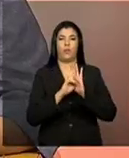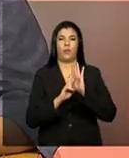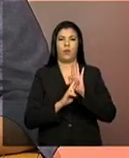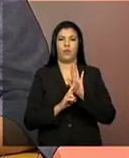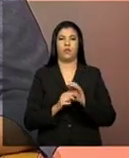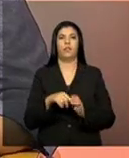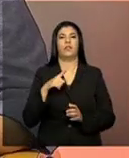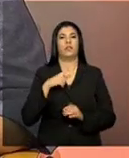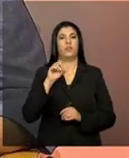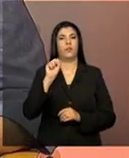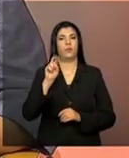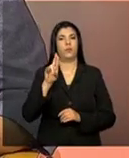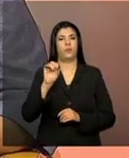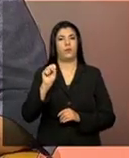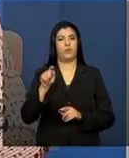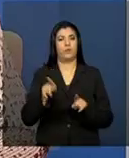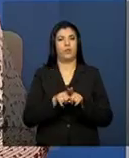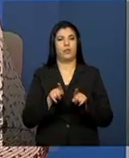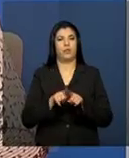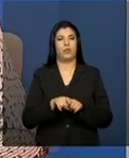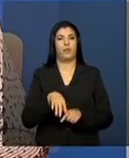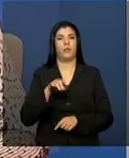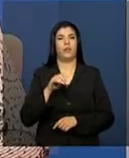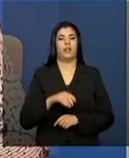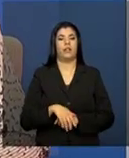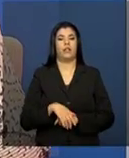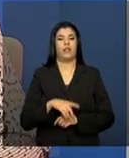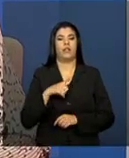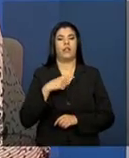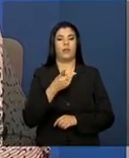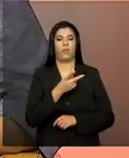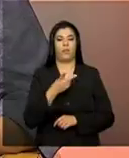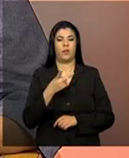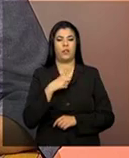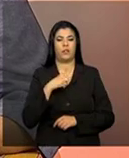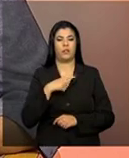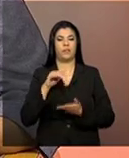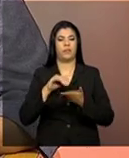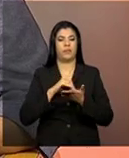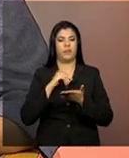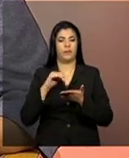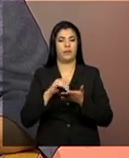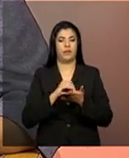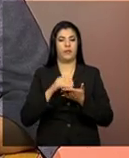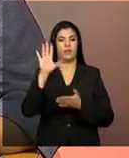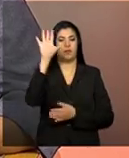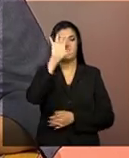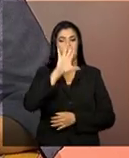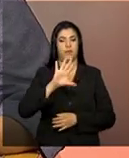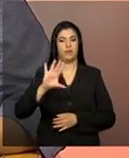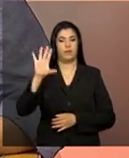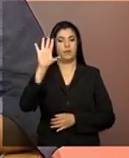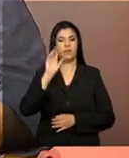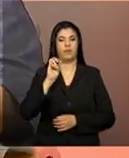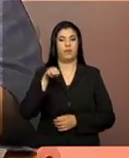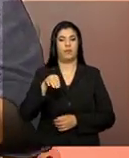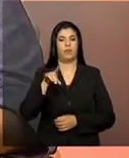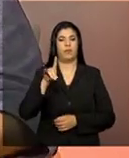e de Camila Sato, coordenadora substituta da Rede SUAS, ambas da Secretaria Nacional de Assistência Social do MDS.